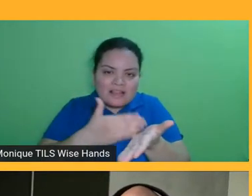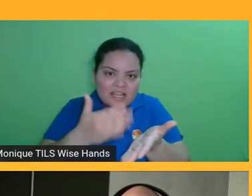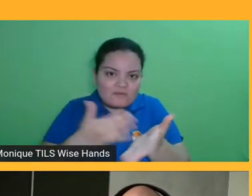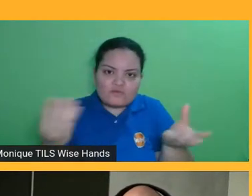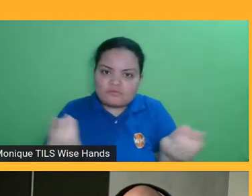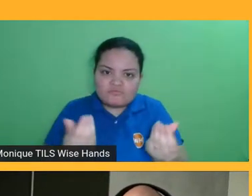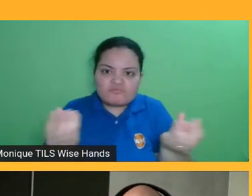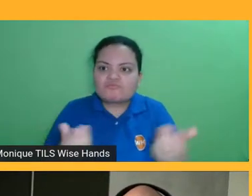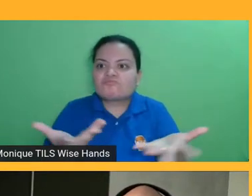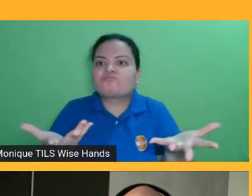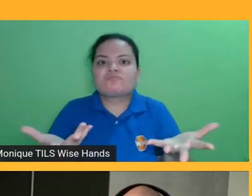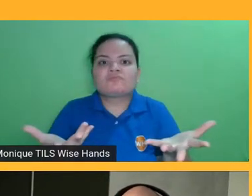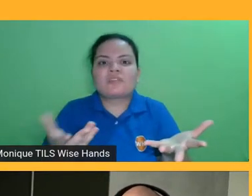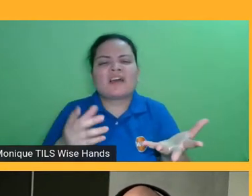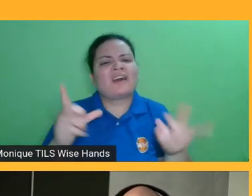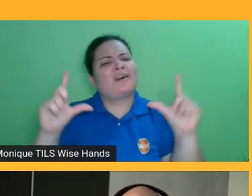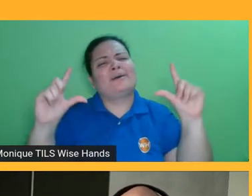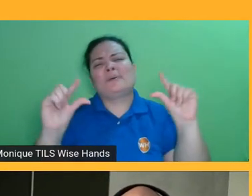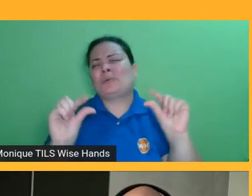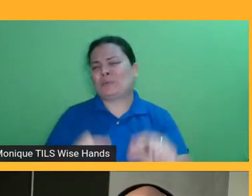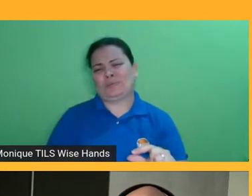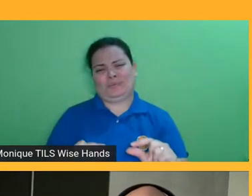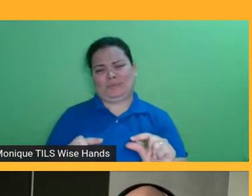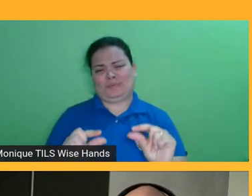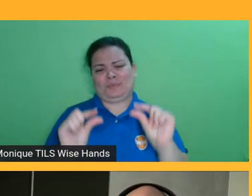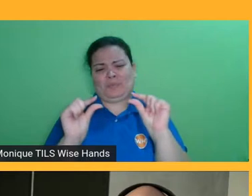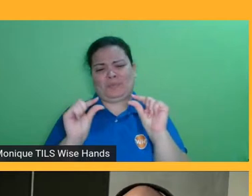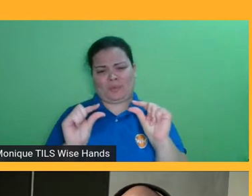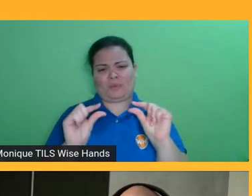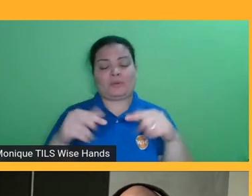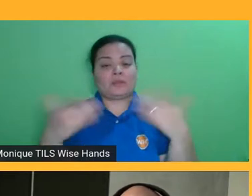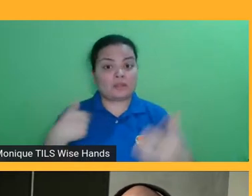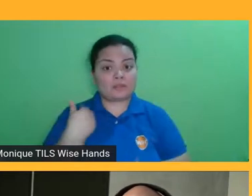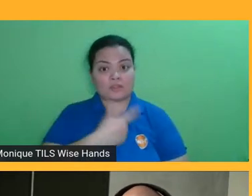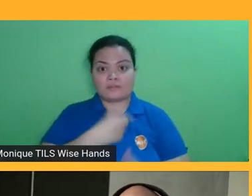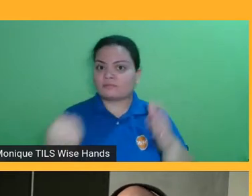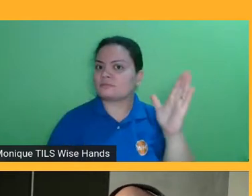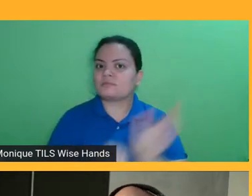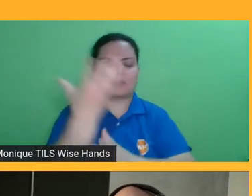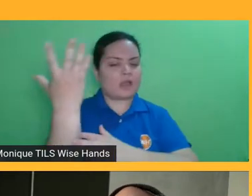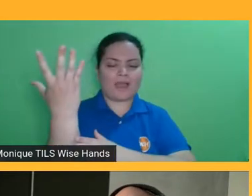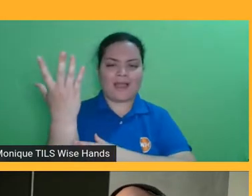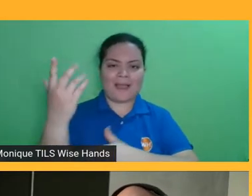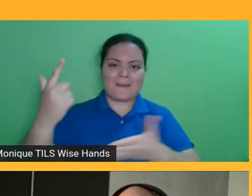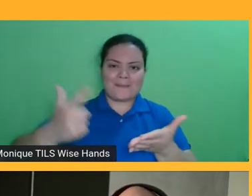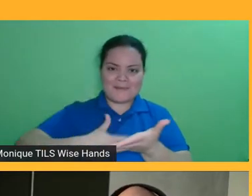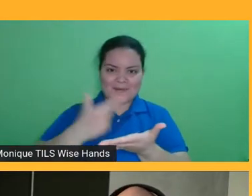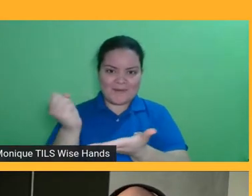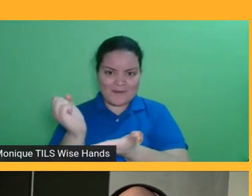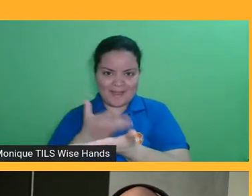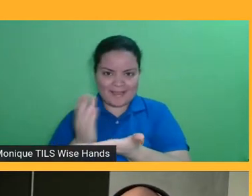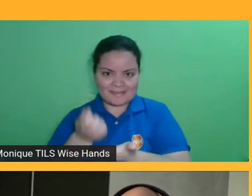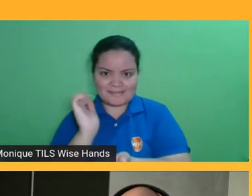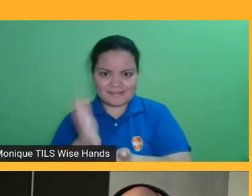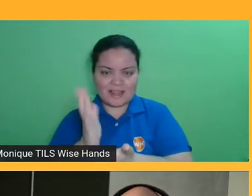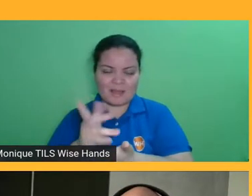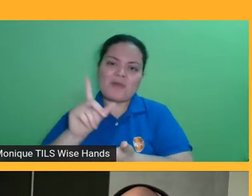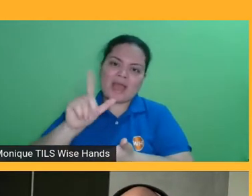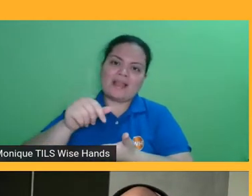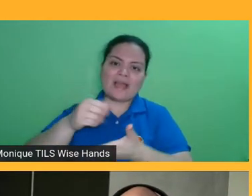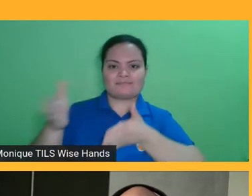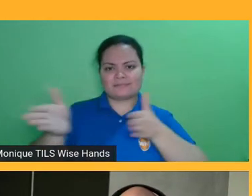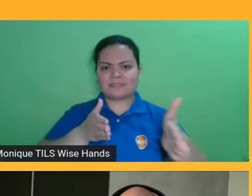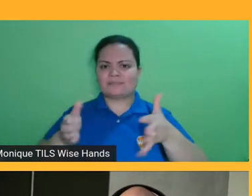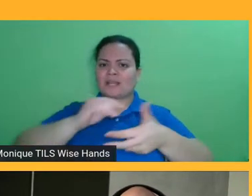deve ter pouquíssimas coisas, e a gente trouxe um multi-acessível para poder respaldar a galera nesse sentido, então,